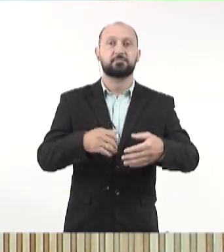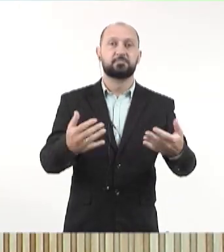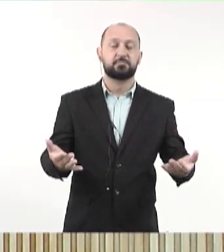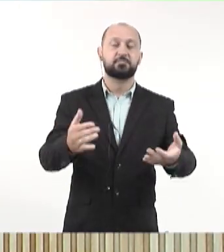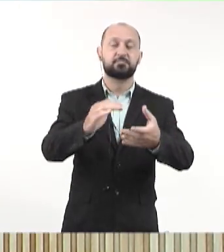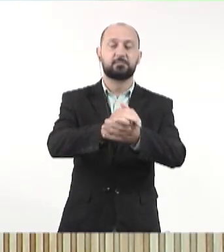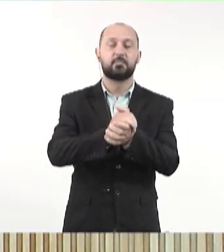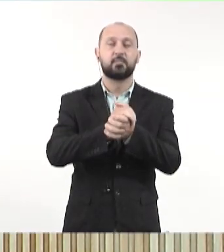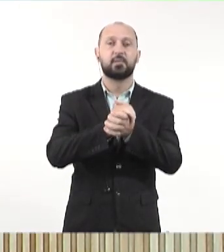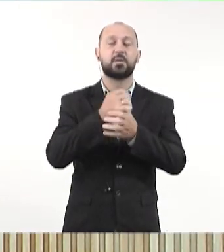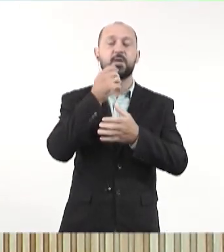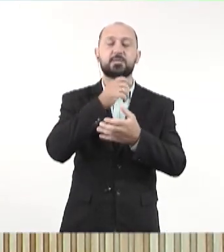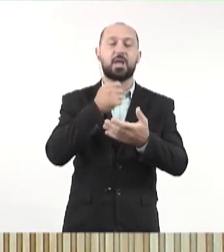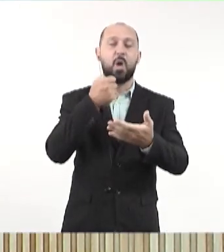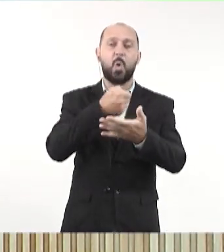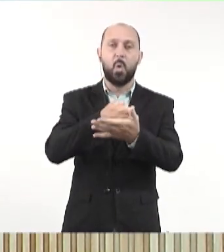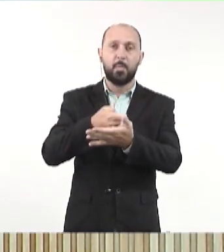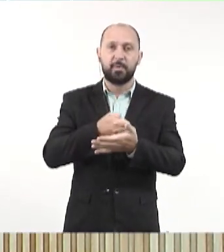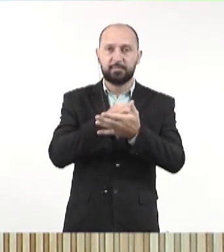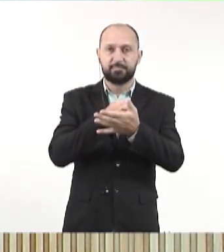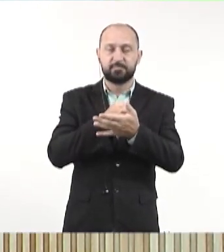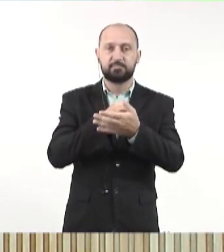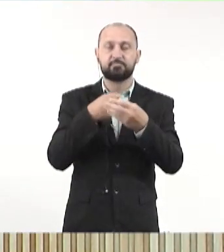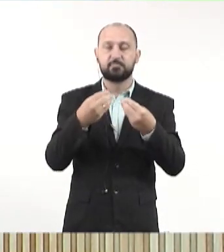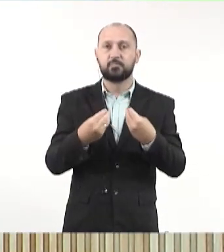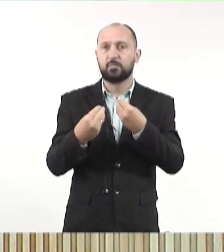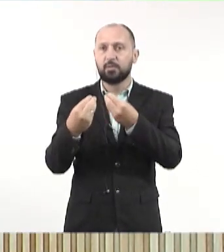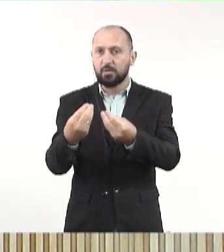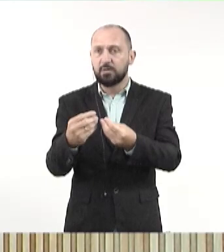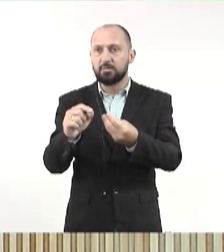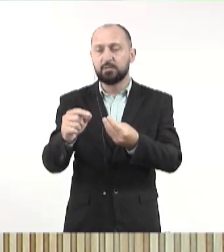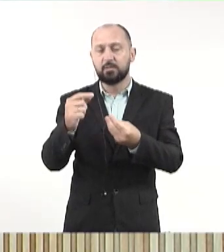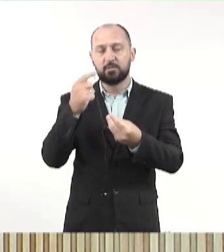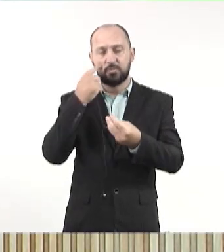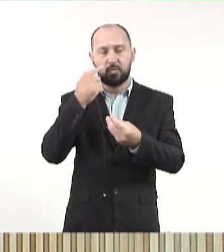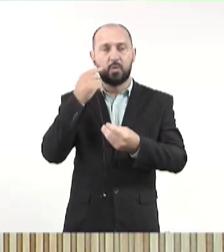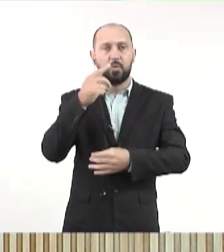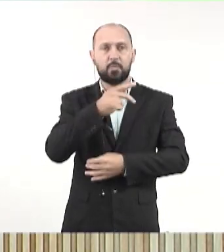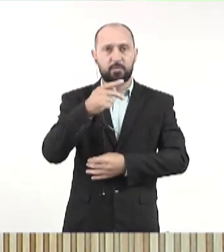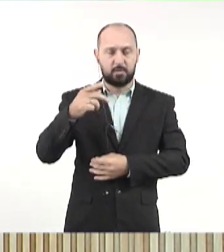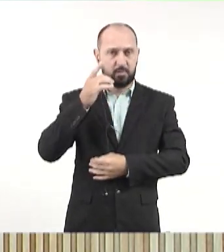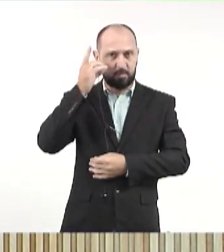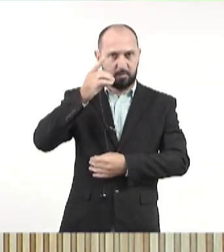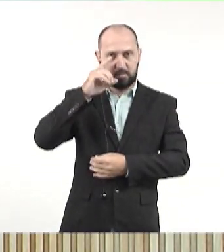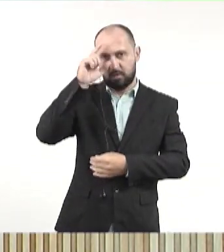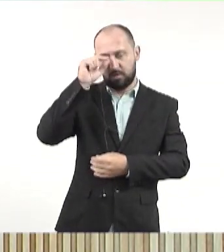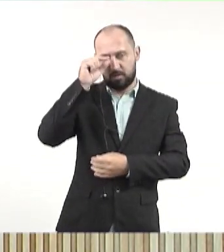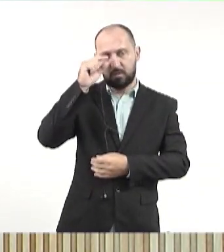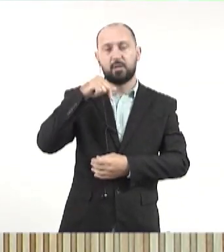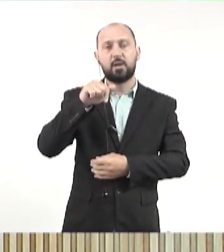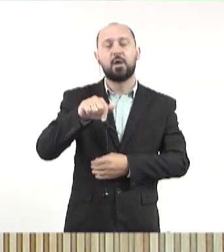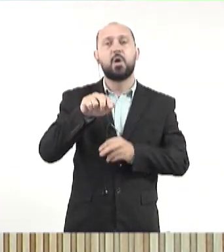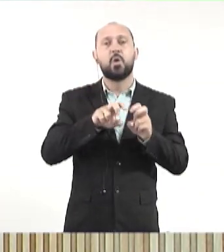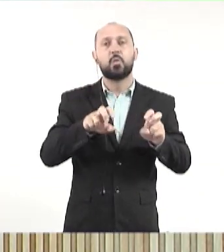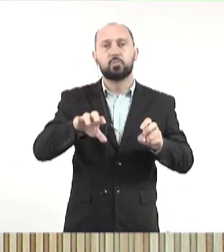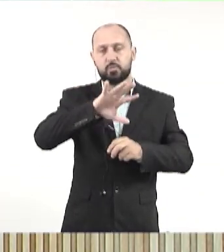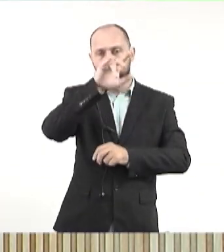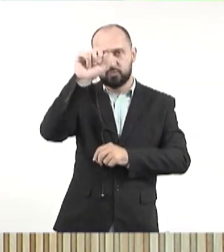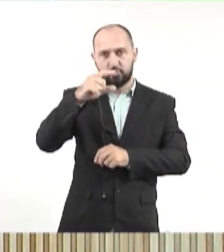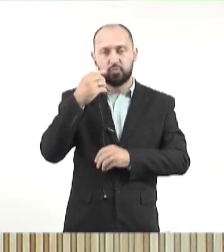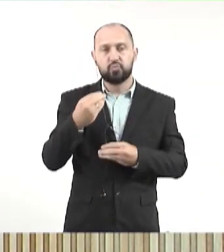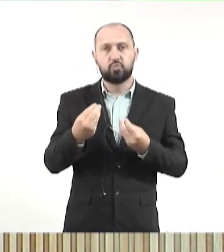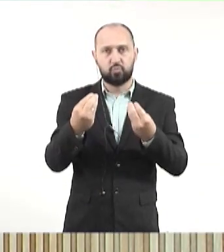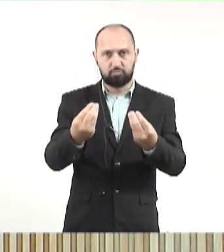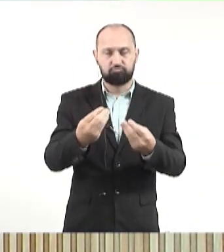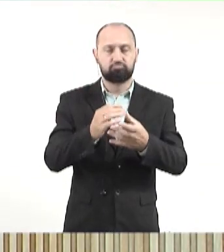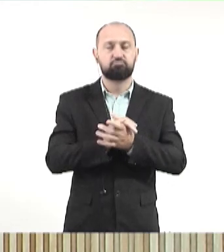Pois é, então, essa cobrança deve ser encaminhada com o bendício presidente Gerson Claro, a bancada de Mato Grosso do Sul. Ele citou